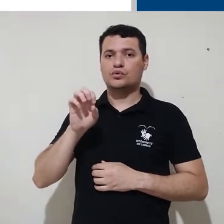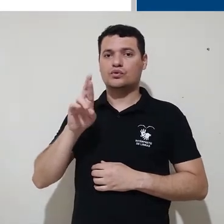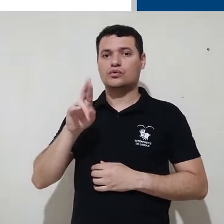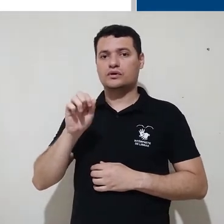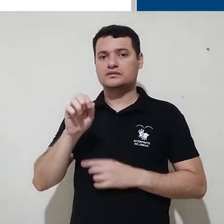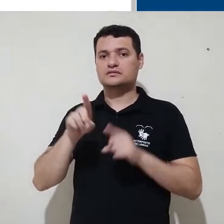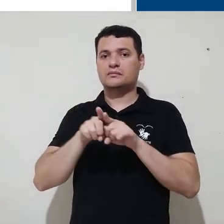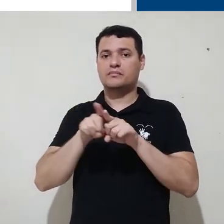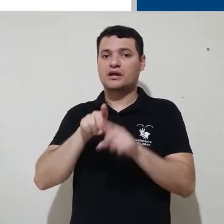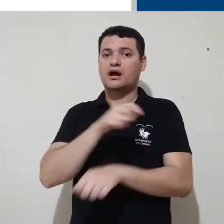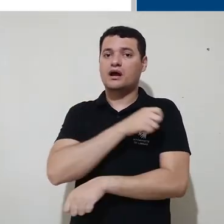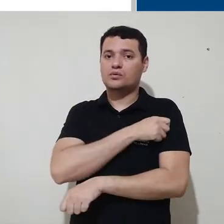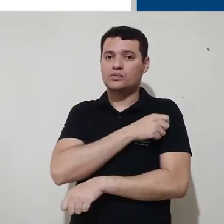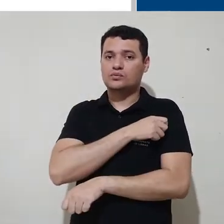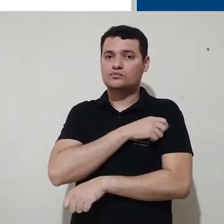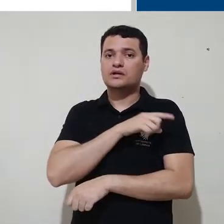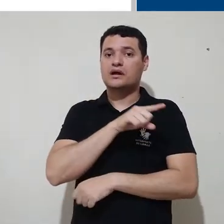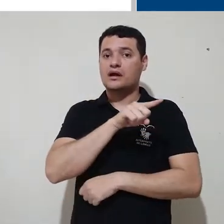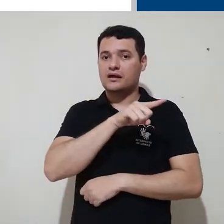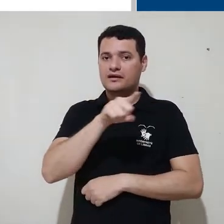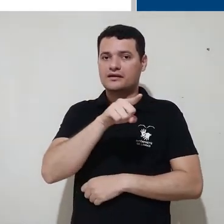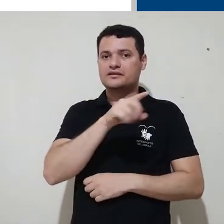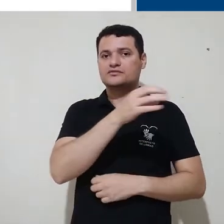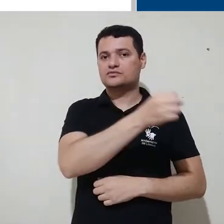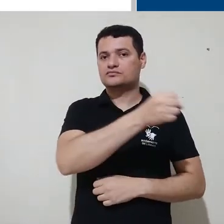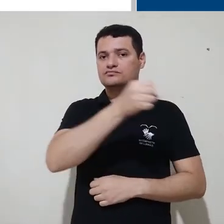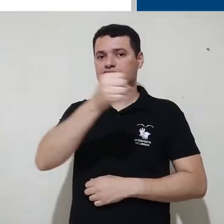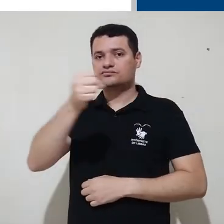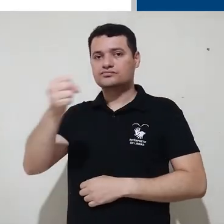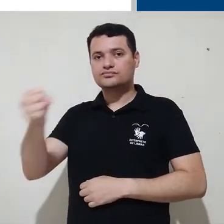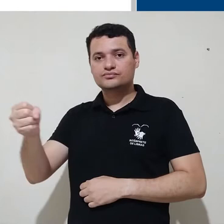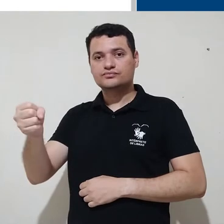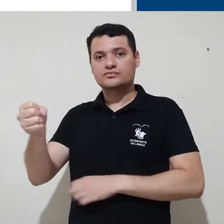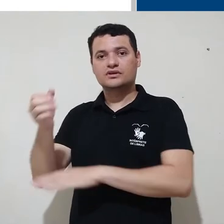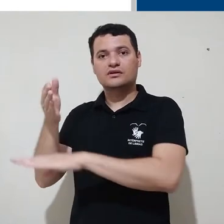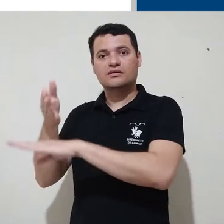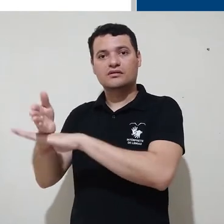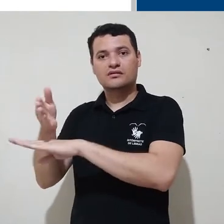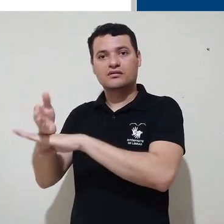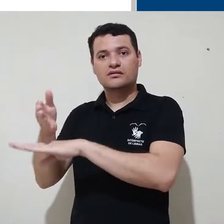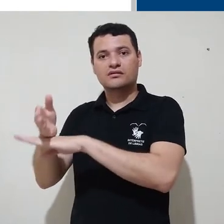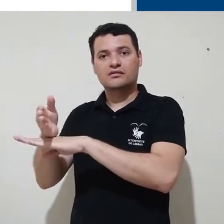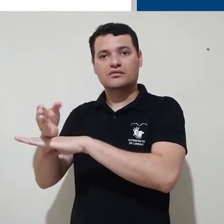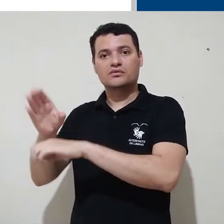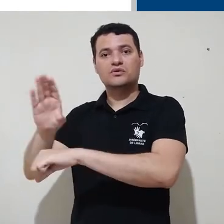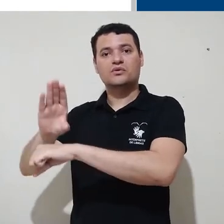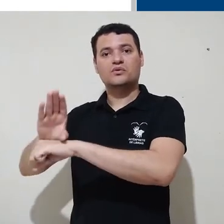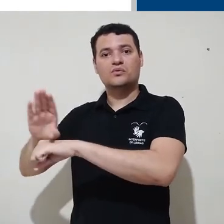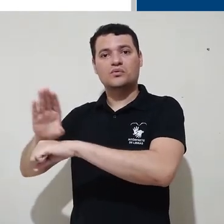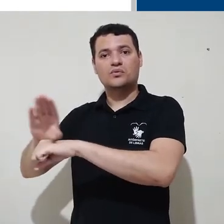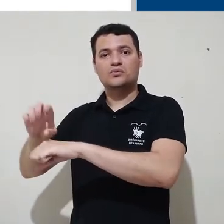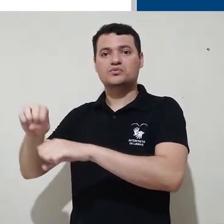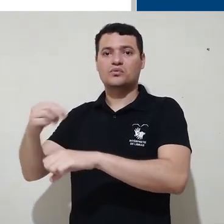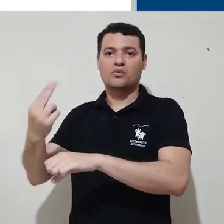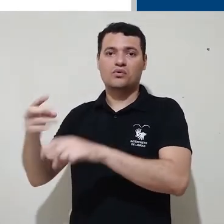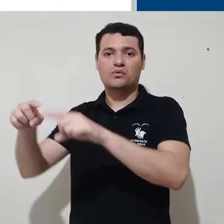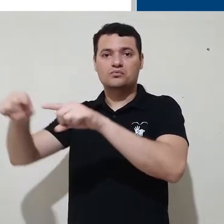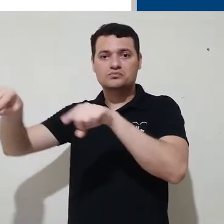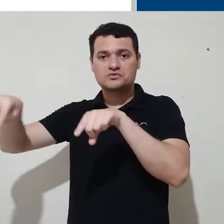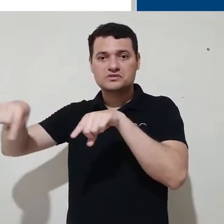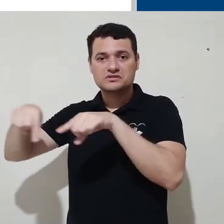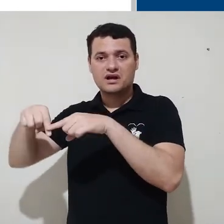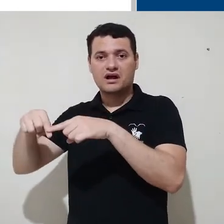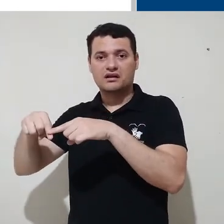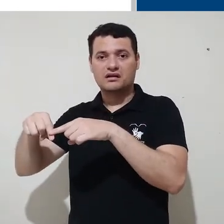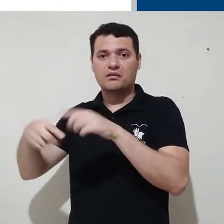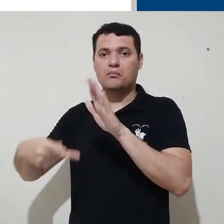pela equipe, no caso da administração da plataforma, em todas as salas nas